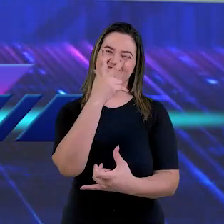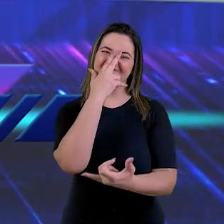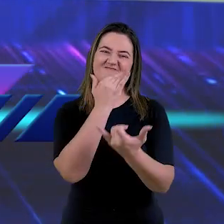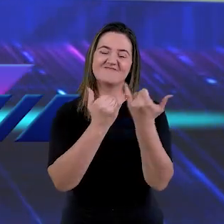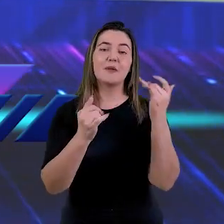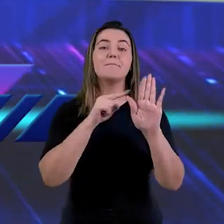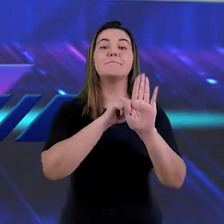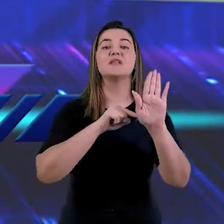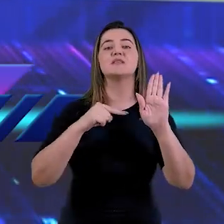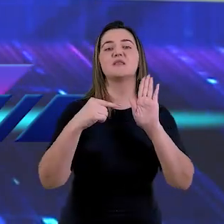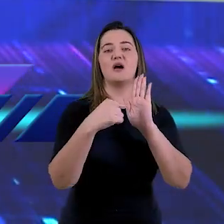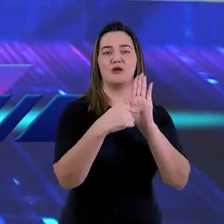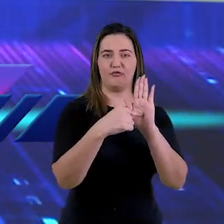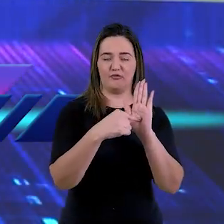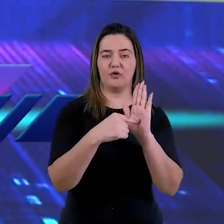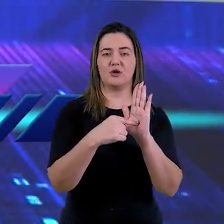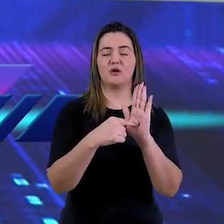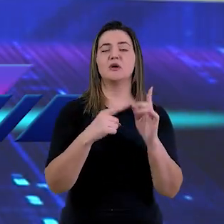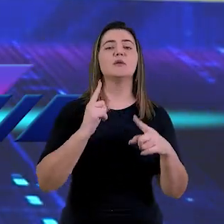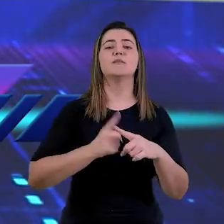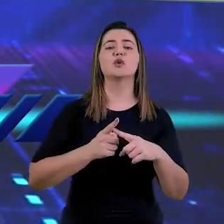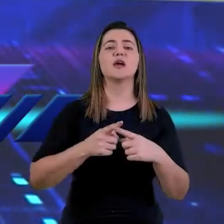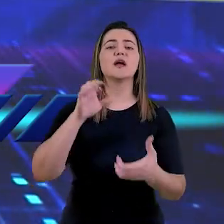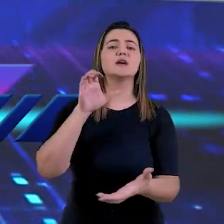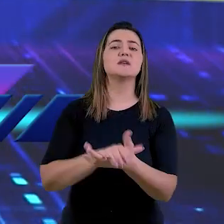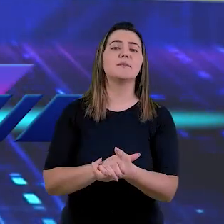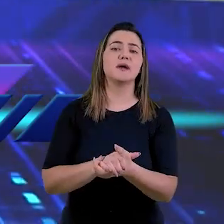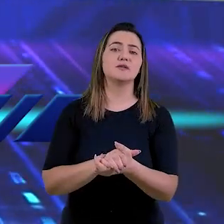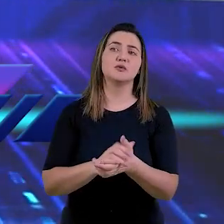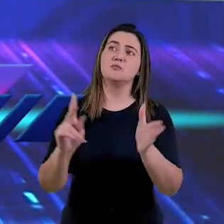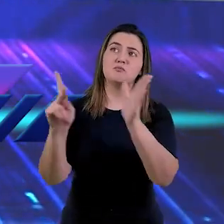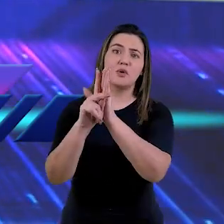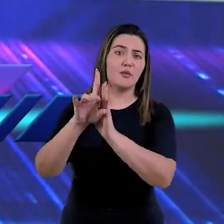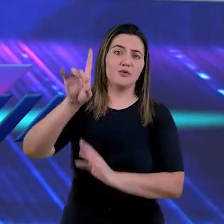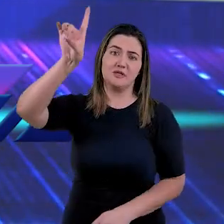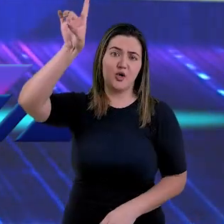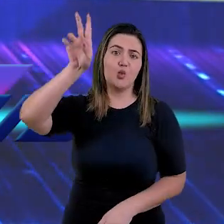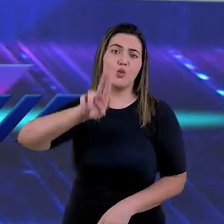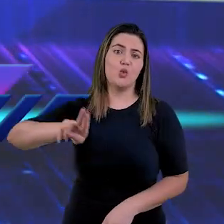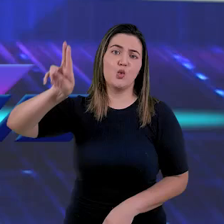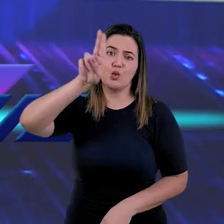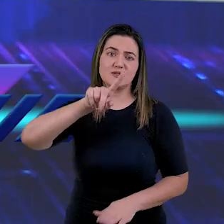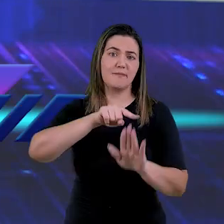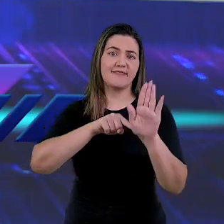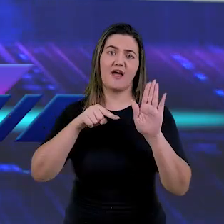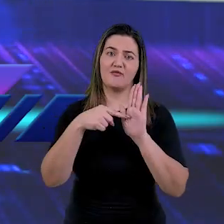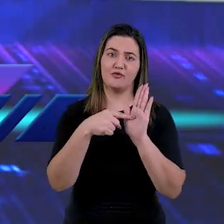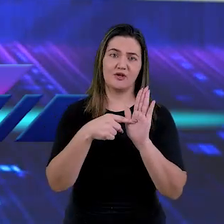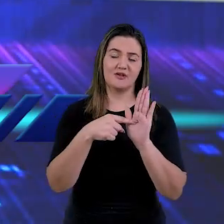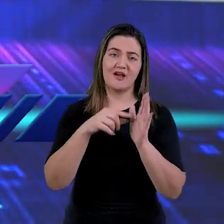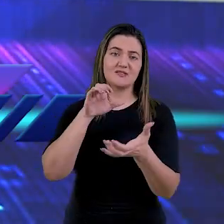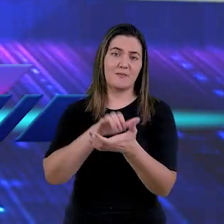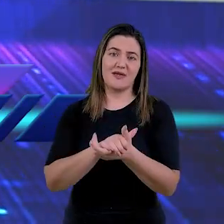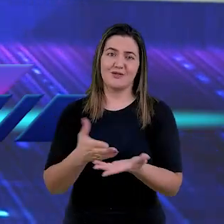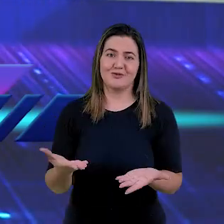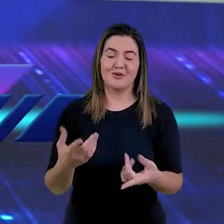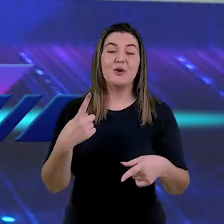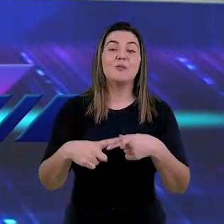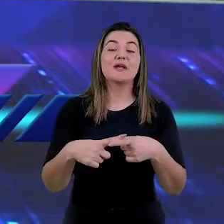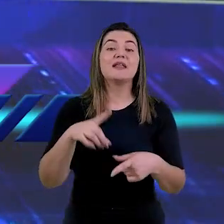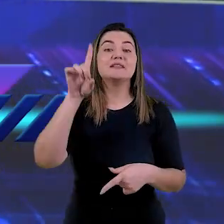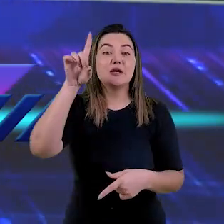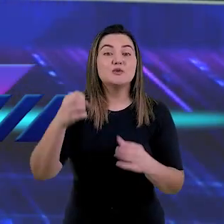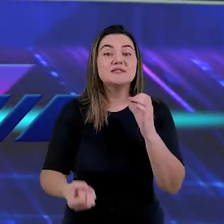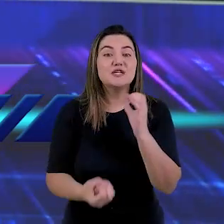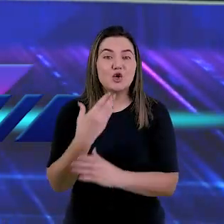Esta ideia do casamento, ela foi estabelecida pelo próprio Deus. O matrimônio foi estabelecido pelo Senhor